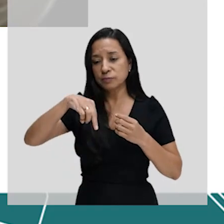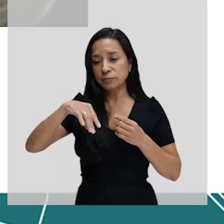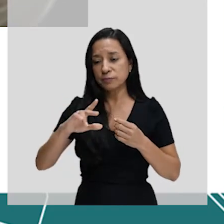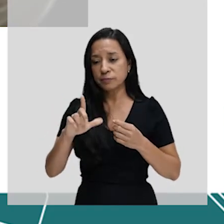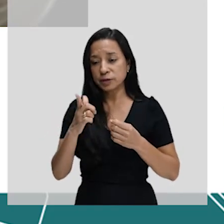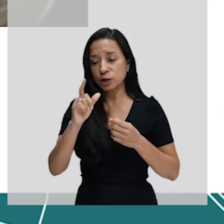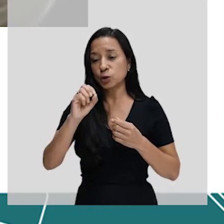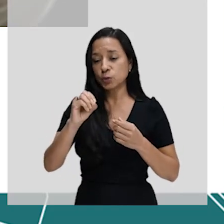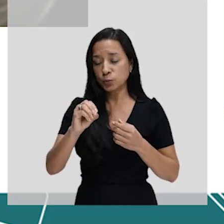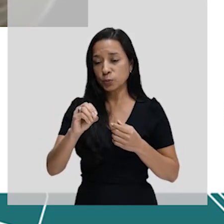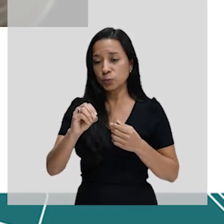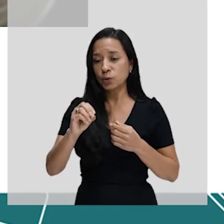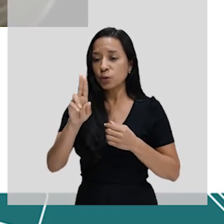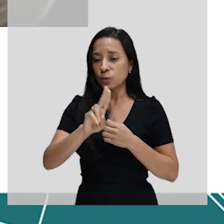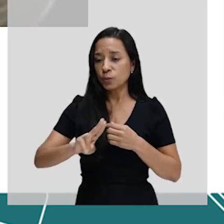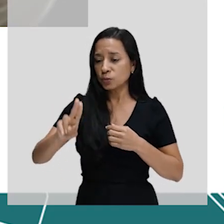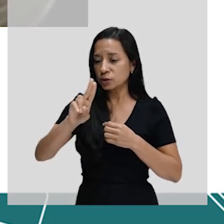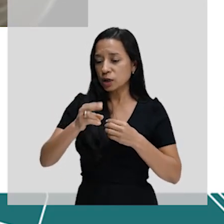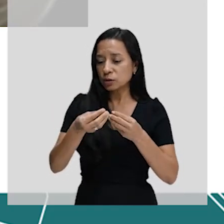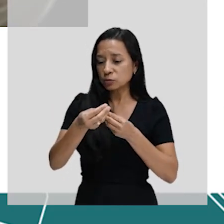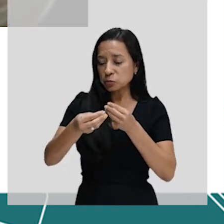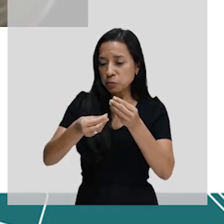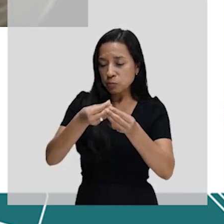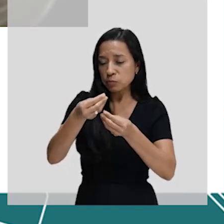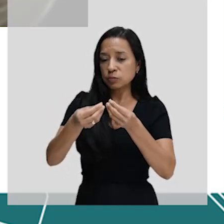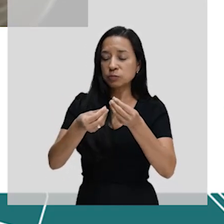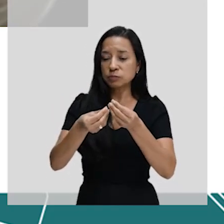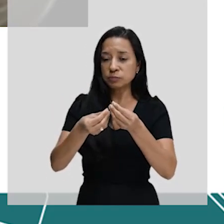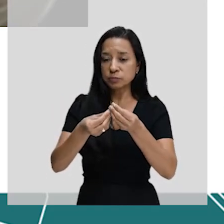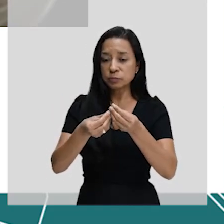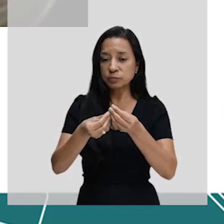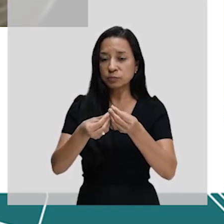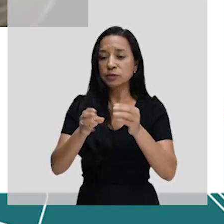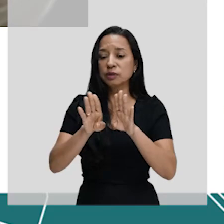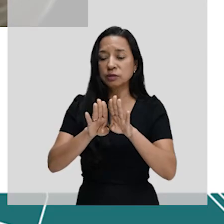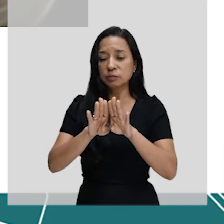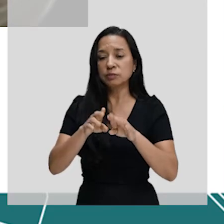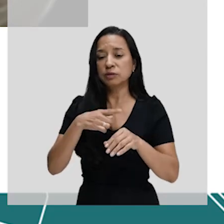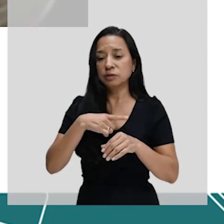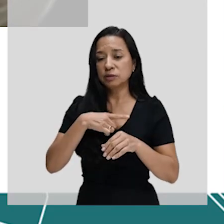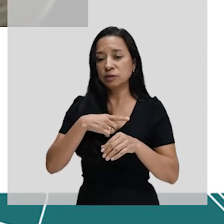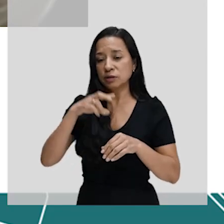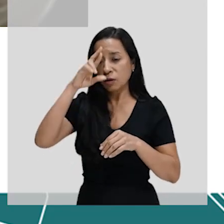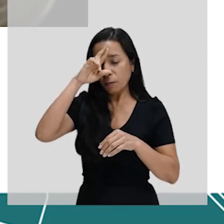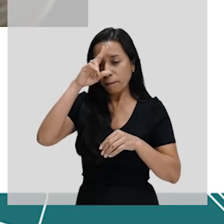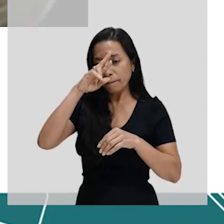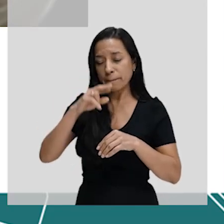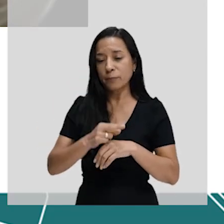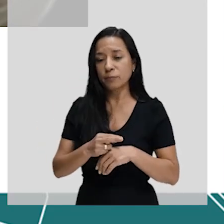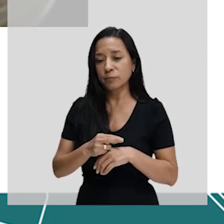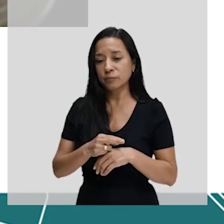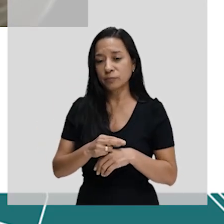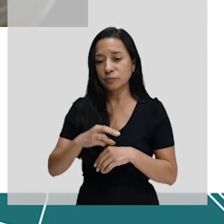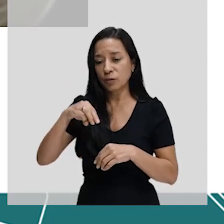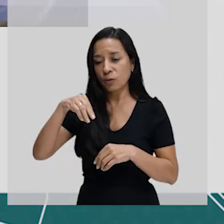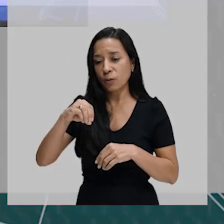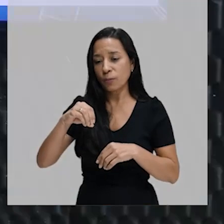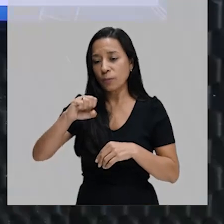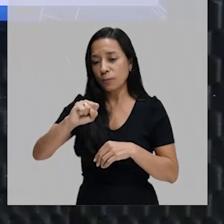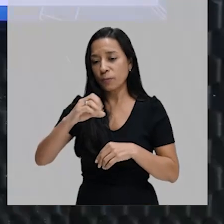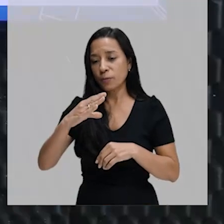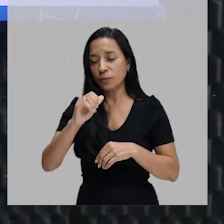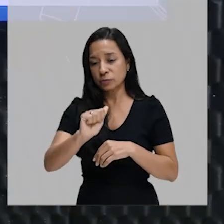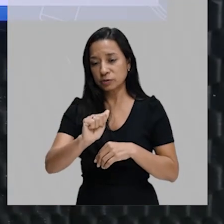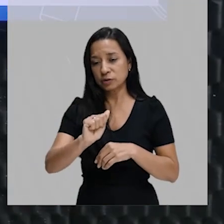como manipulação. Nós temos o caso dessa mosca aqui, ela é conhecida como mosca de frutas.